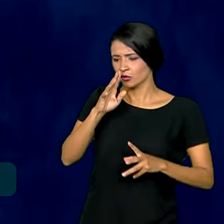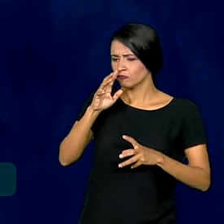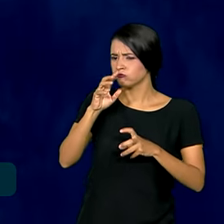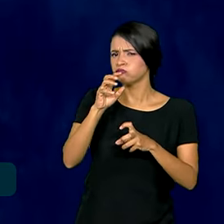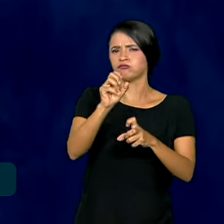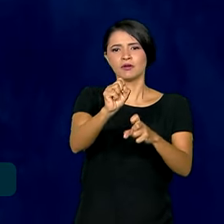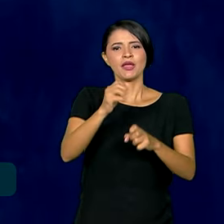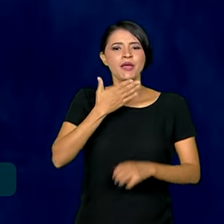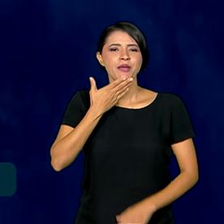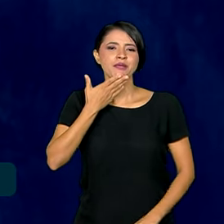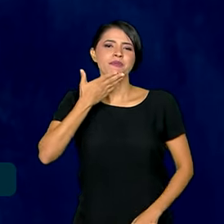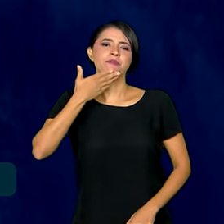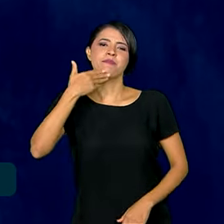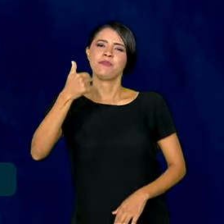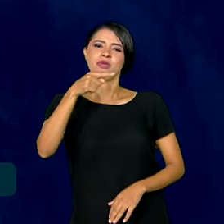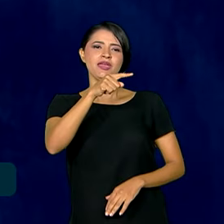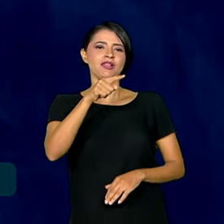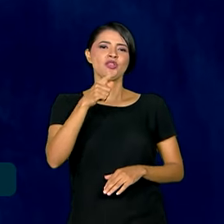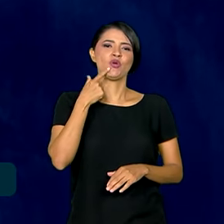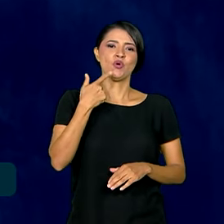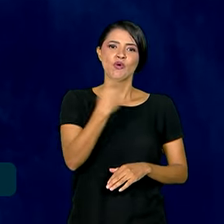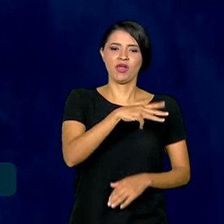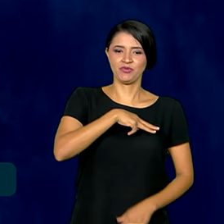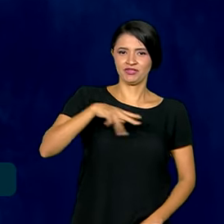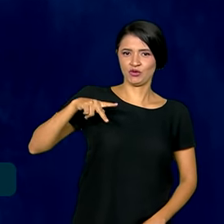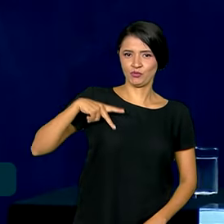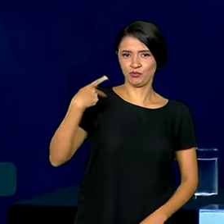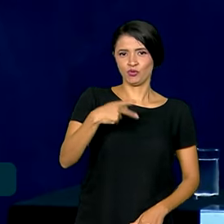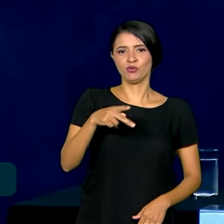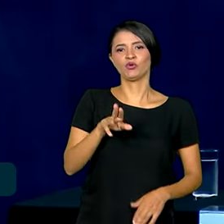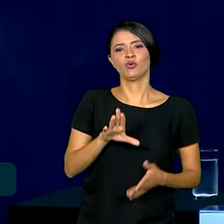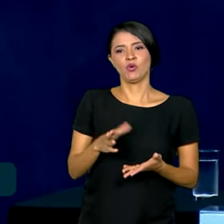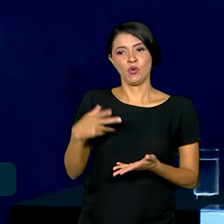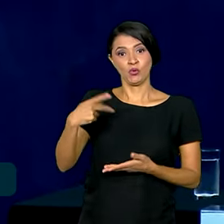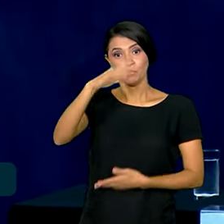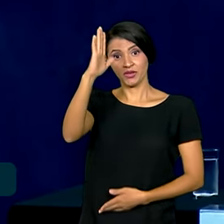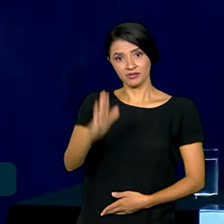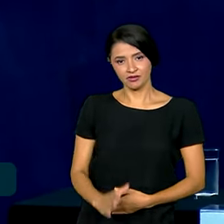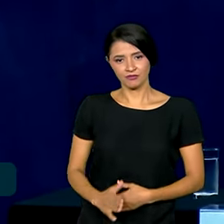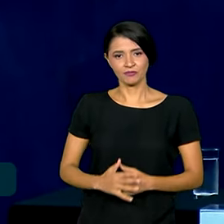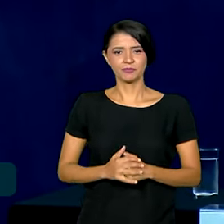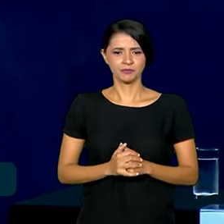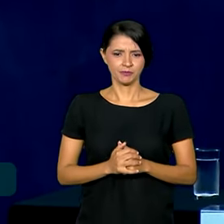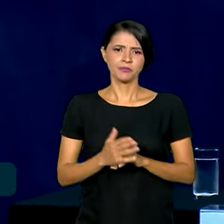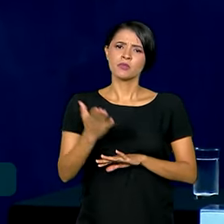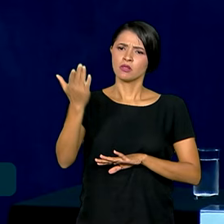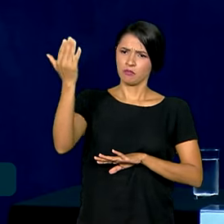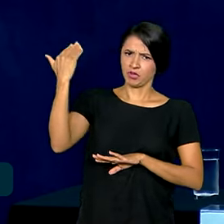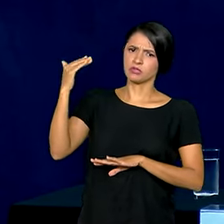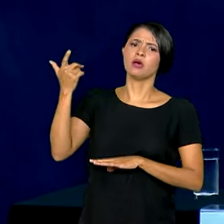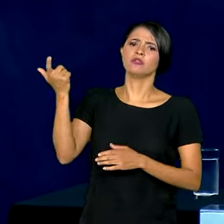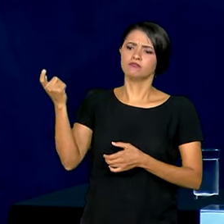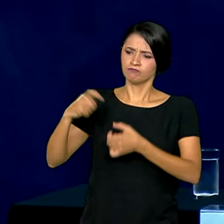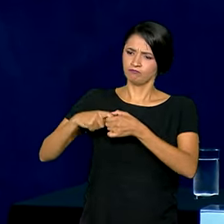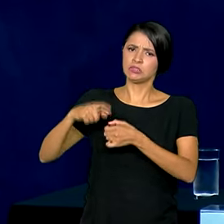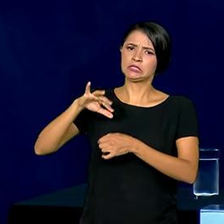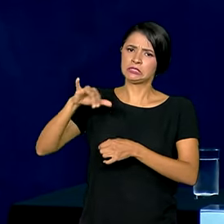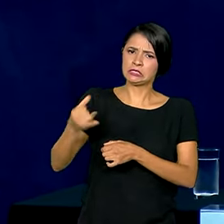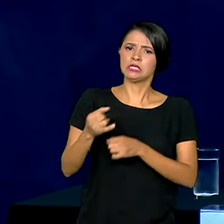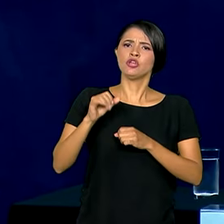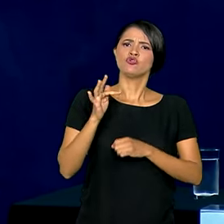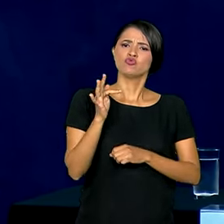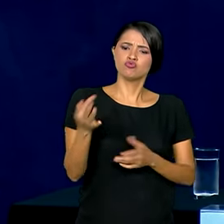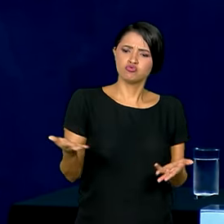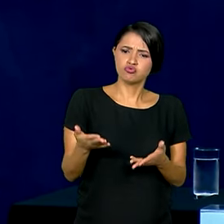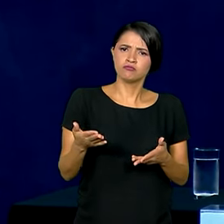e melhorar a imagem do Ministério Público da União. Temos um passado a resgatar, um presente a nos dedicar